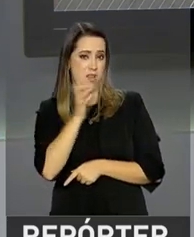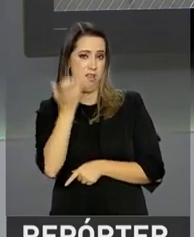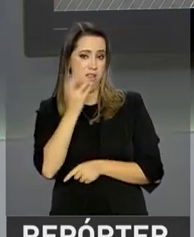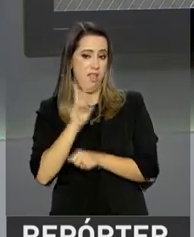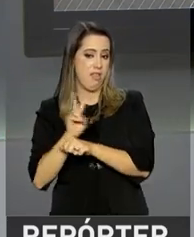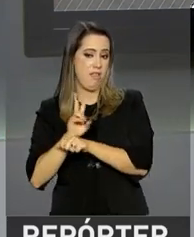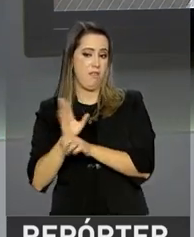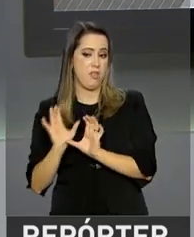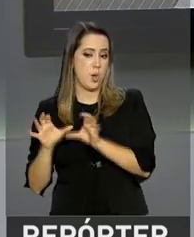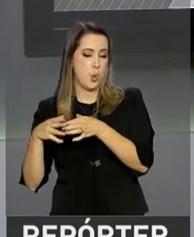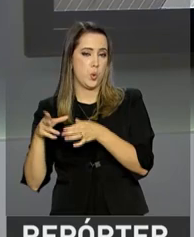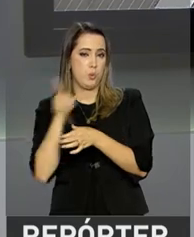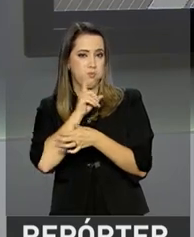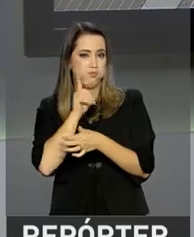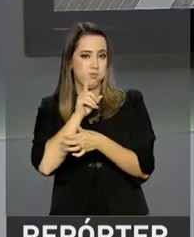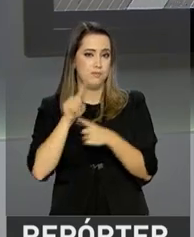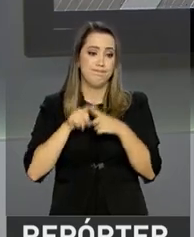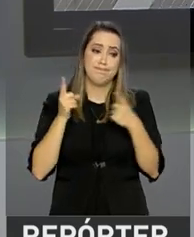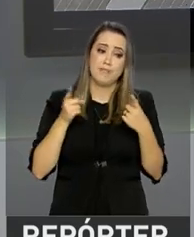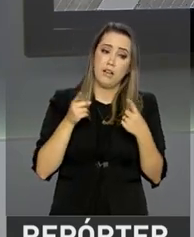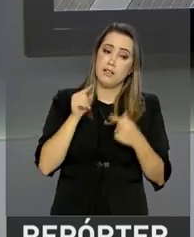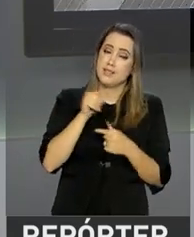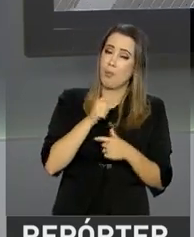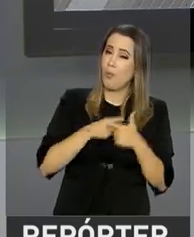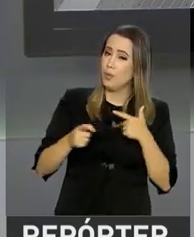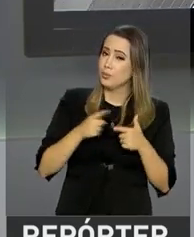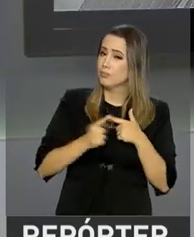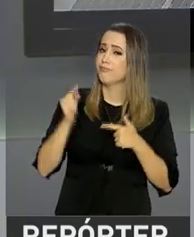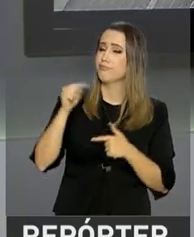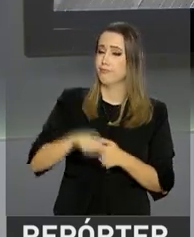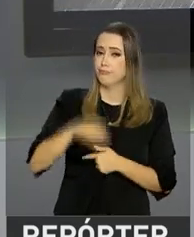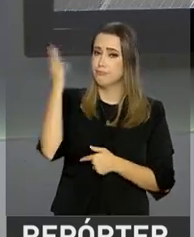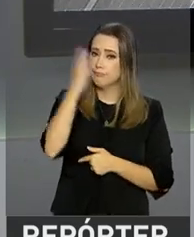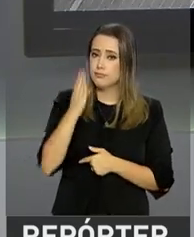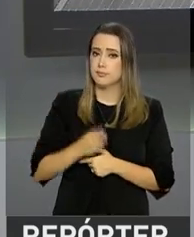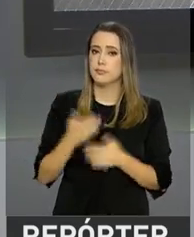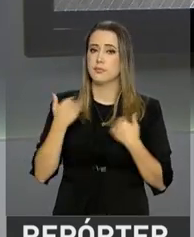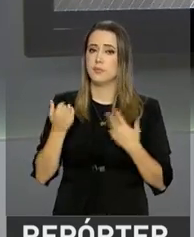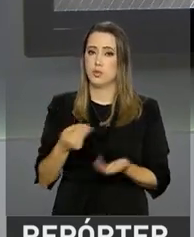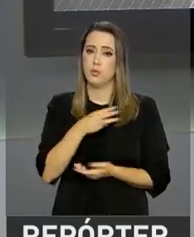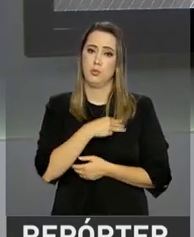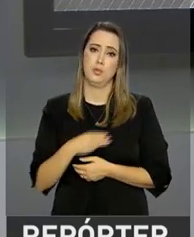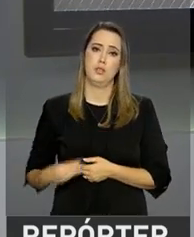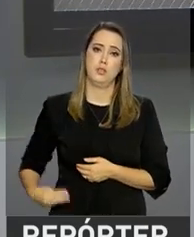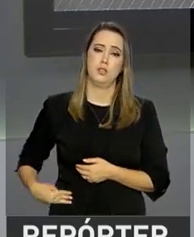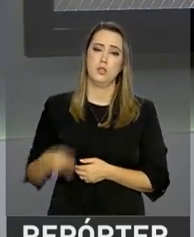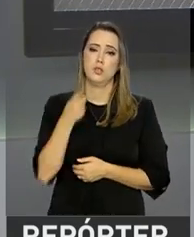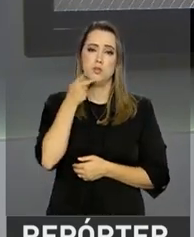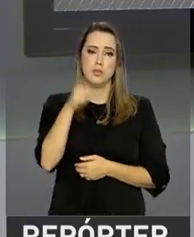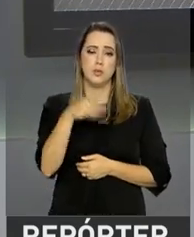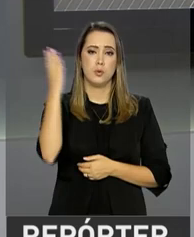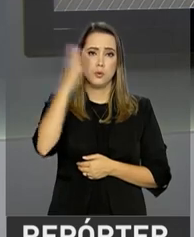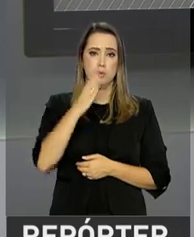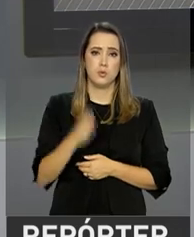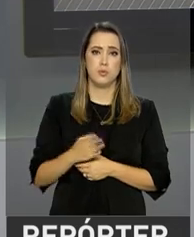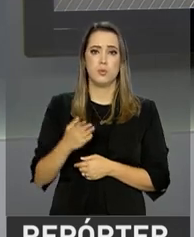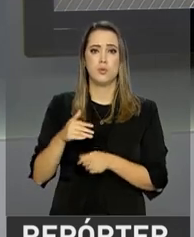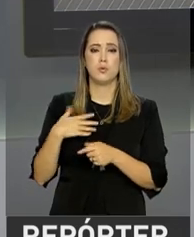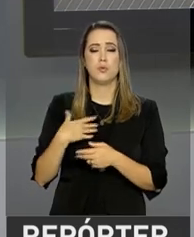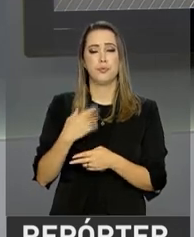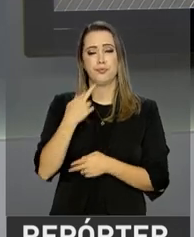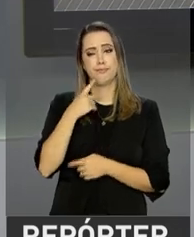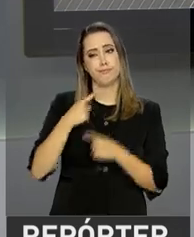decisão pode trazer impacto nas exportações. Sobre isso, o ministro Marco Jorge disse que o Brasil vai entrar com